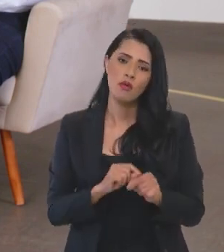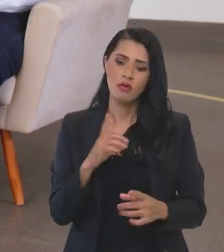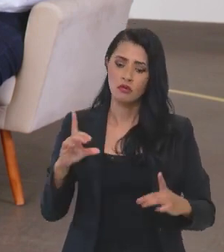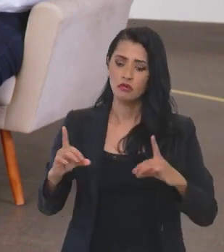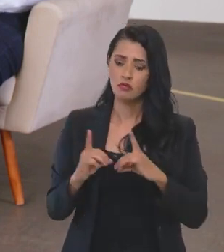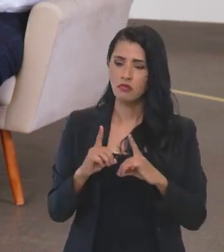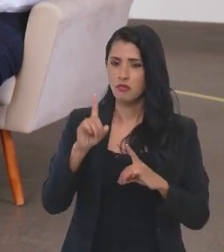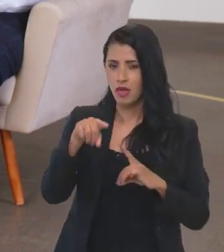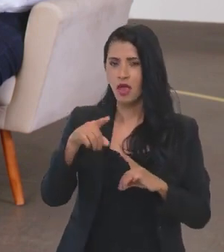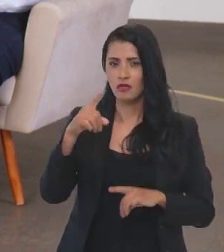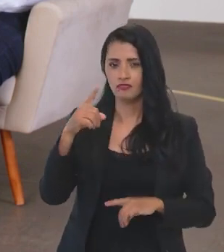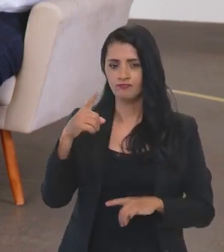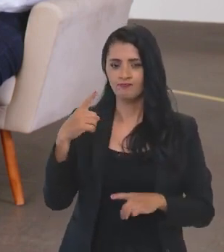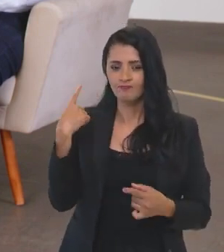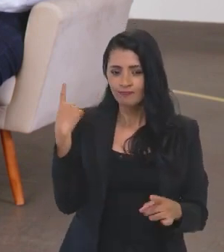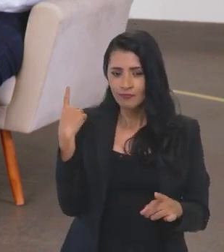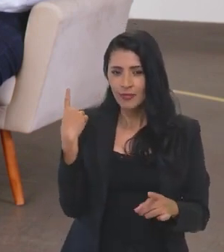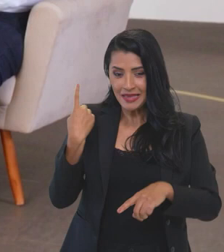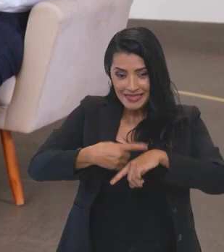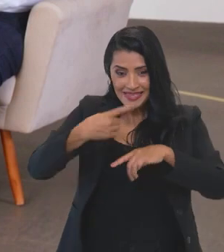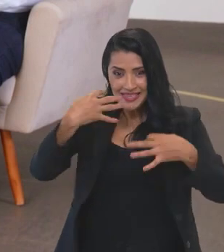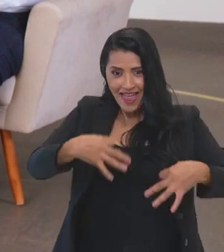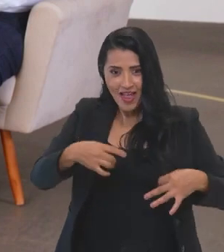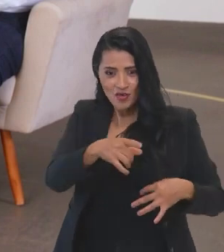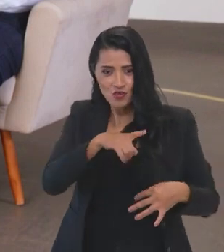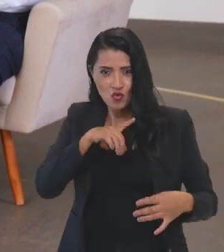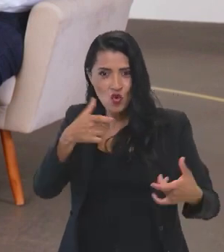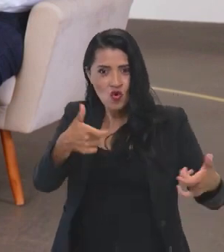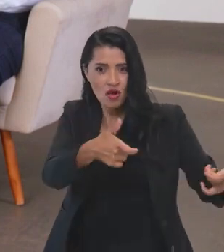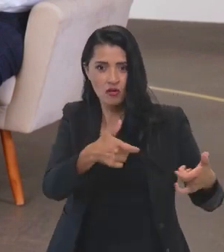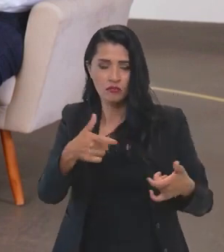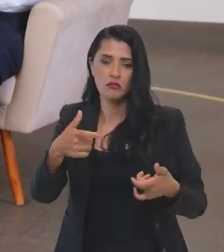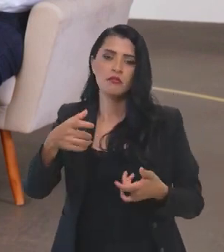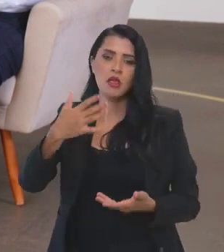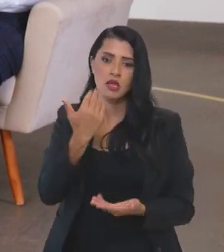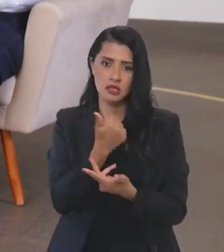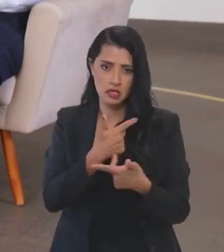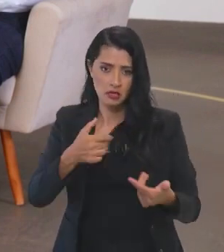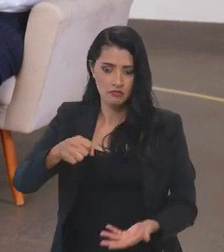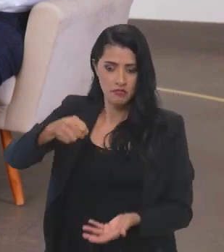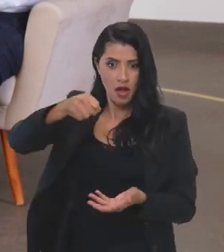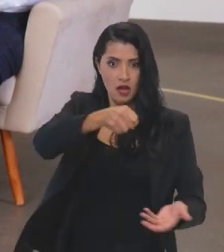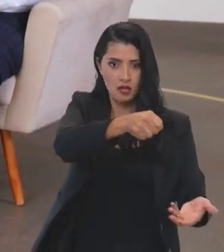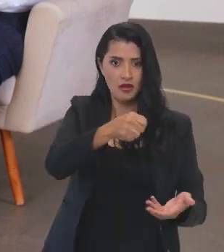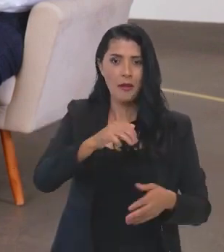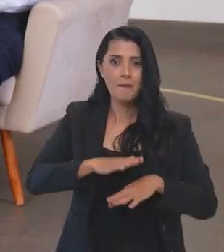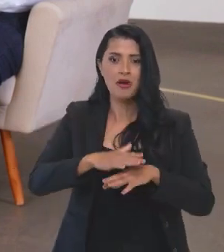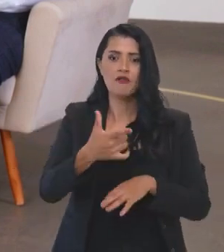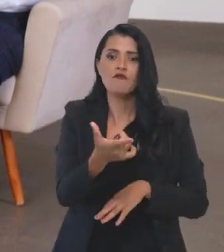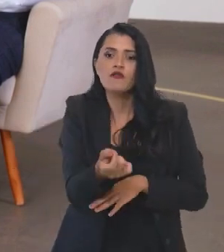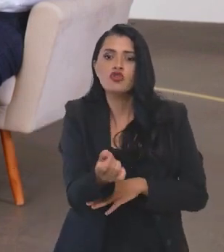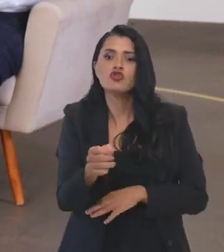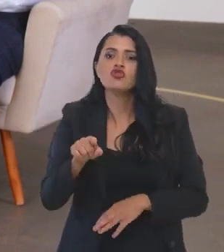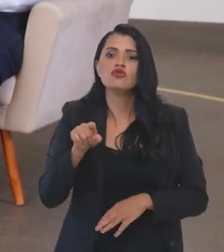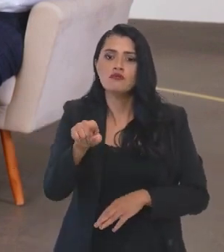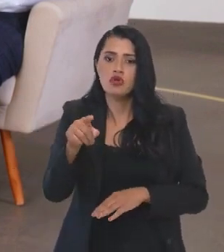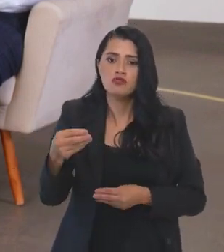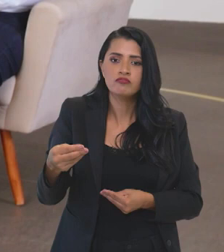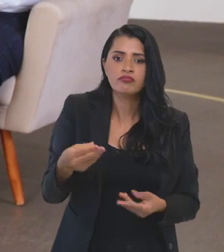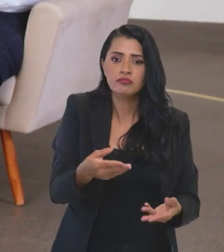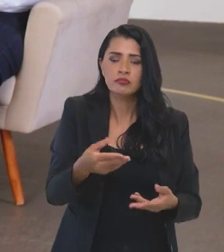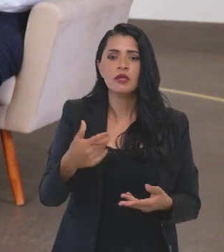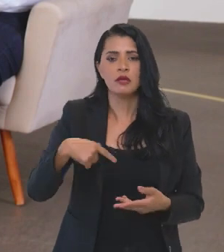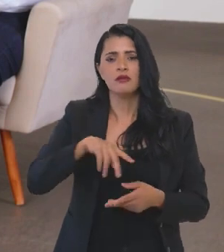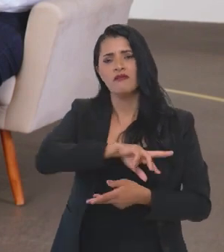atendimentos pontuais para a entrega de cestas básicas, foram mais de 20 mil entregas de cestas básicas,